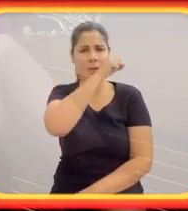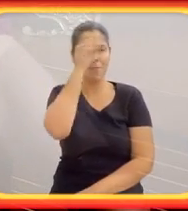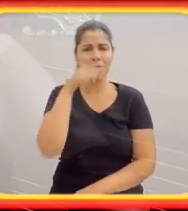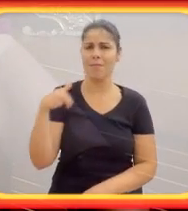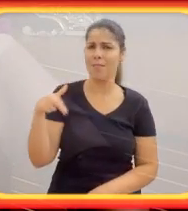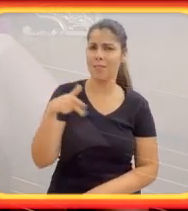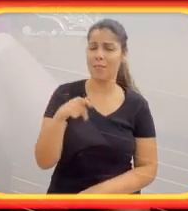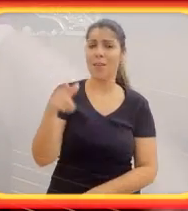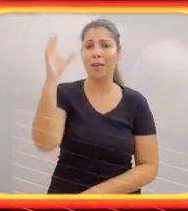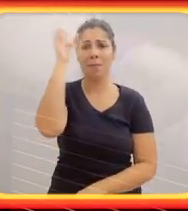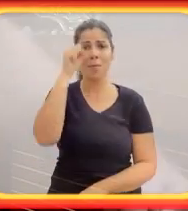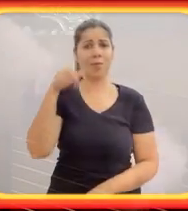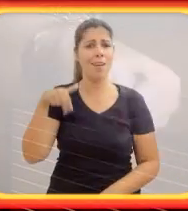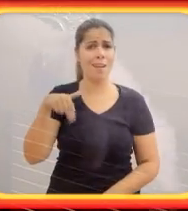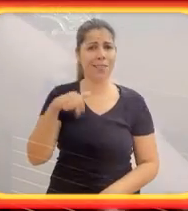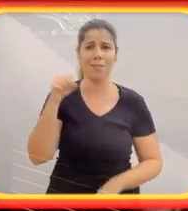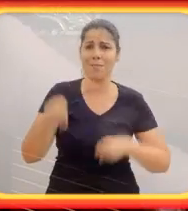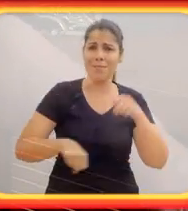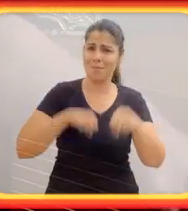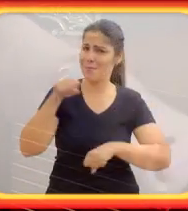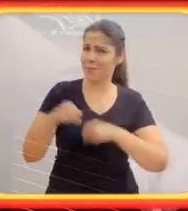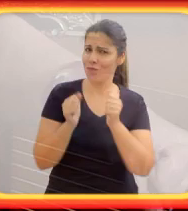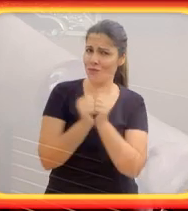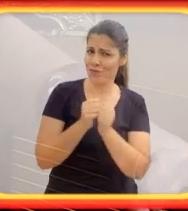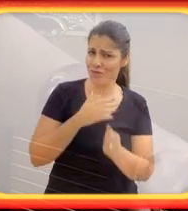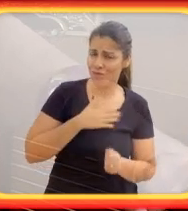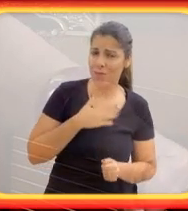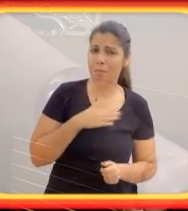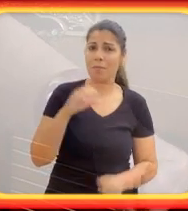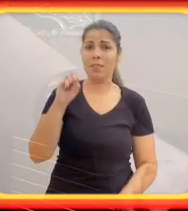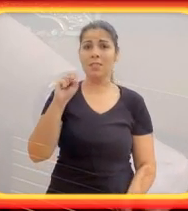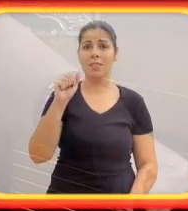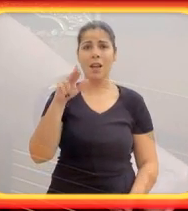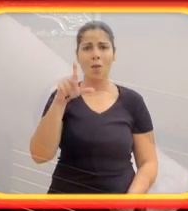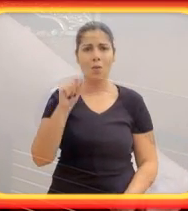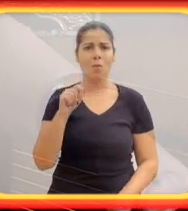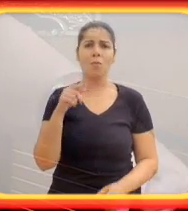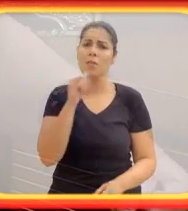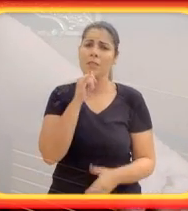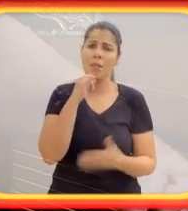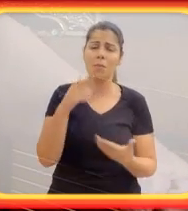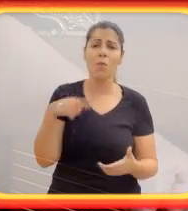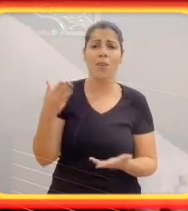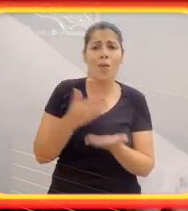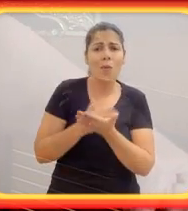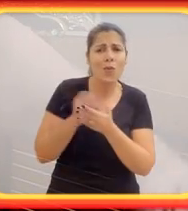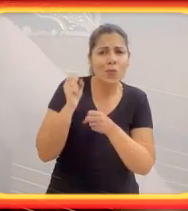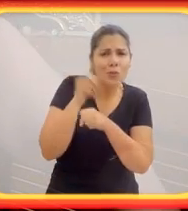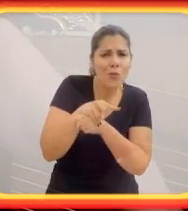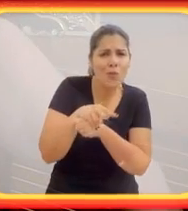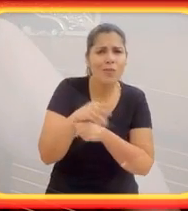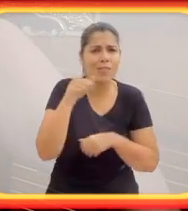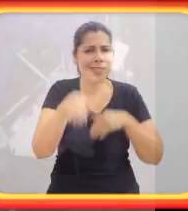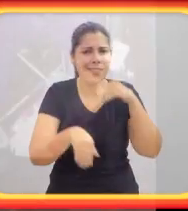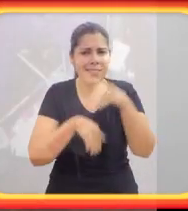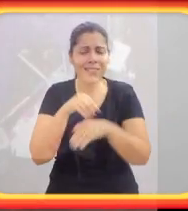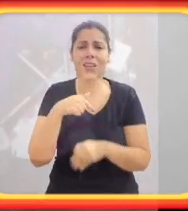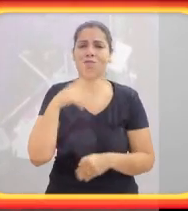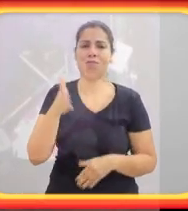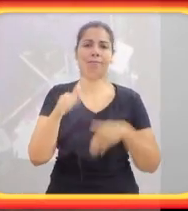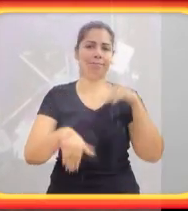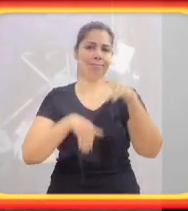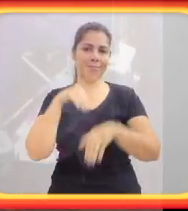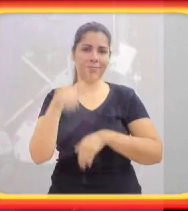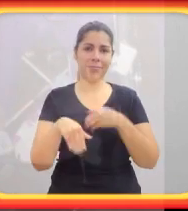a cadeira. E dava segurança a ele. E ele ia andando. Ele aprendeu a andar. Ele aprendeu a andar de bicicleta comigo.